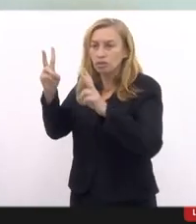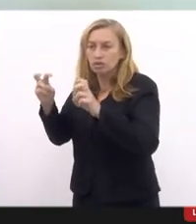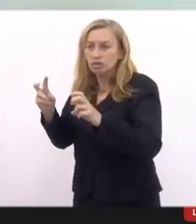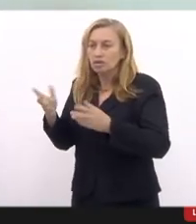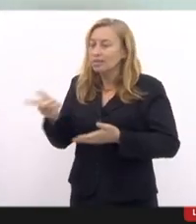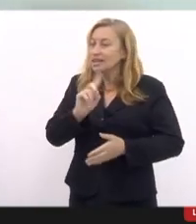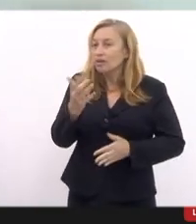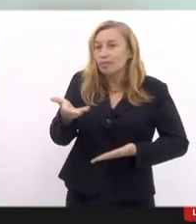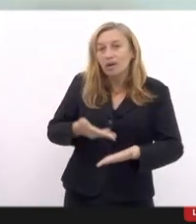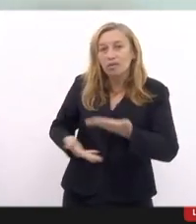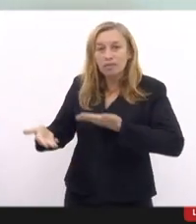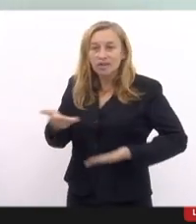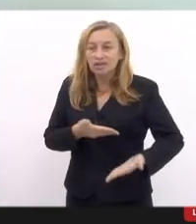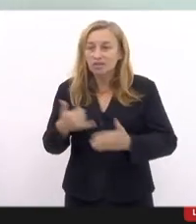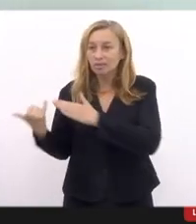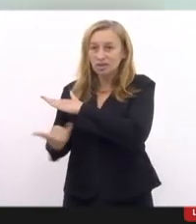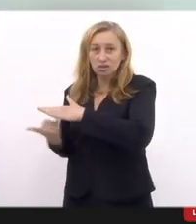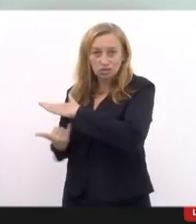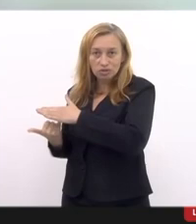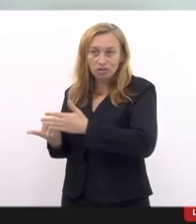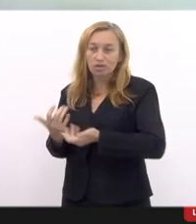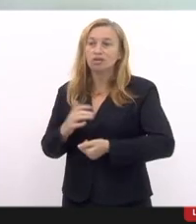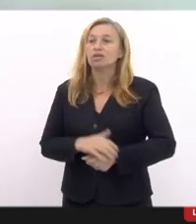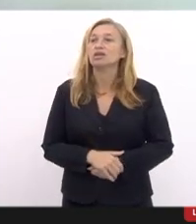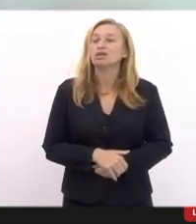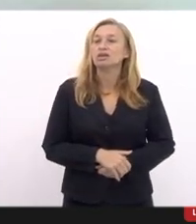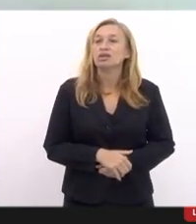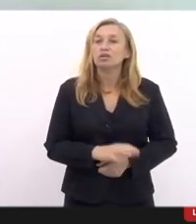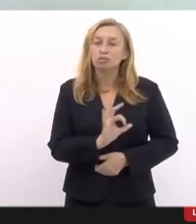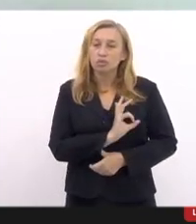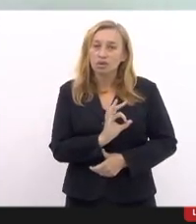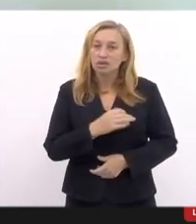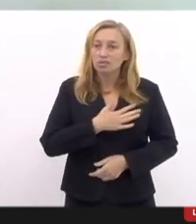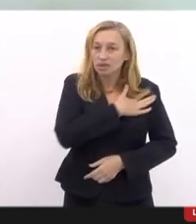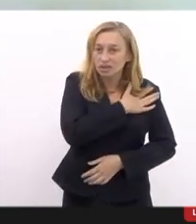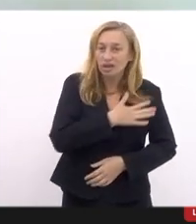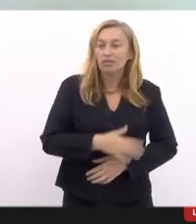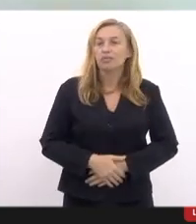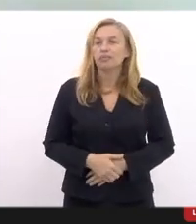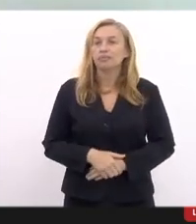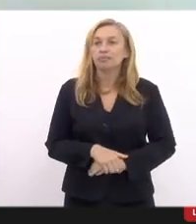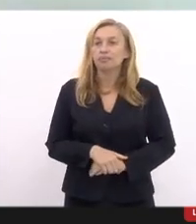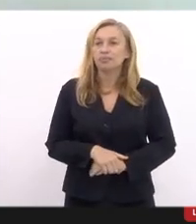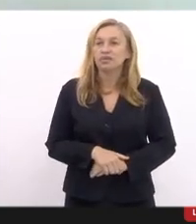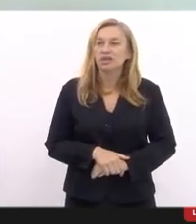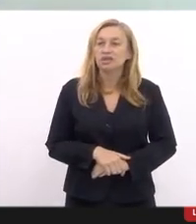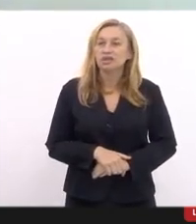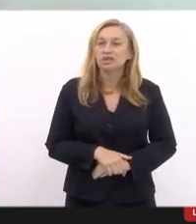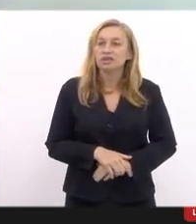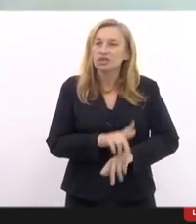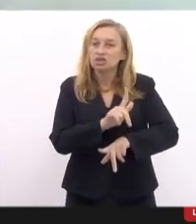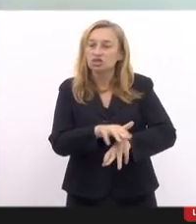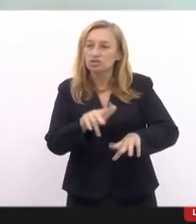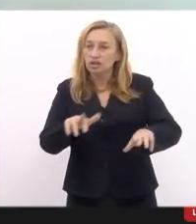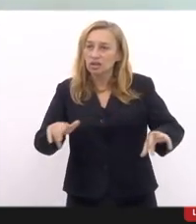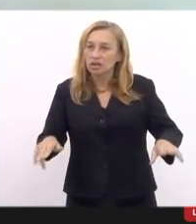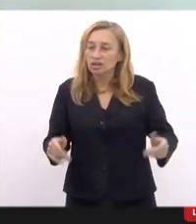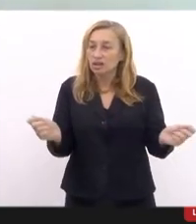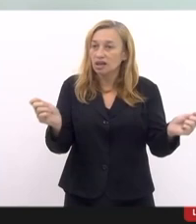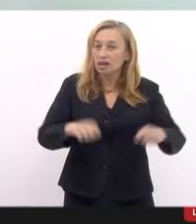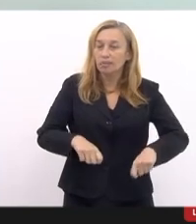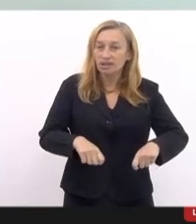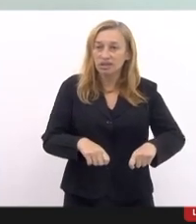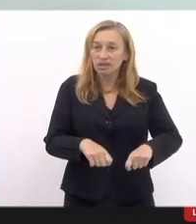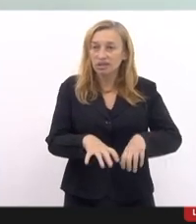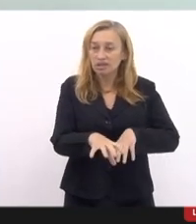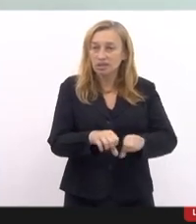instituição Polícia Militar, que dissemina através de capacitações